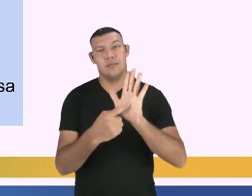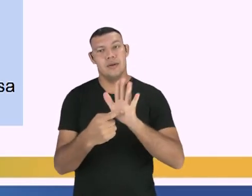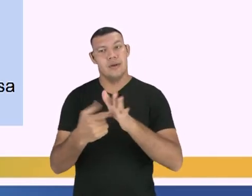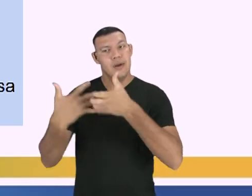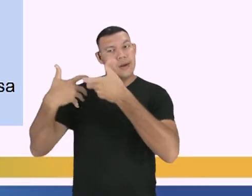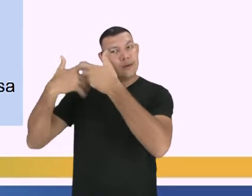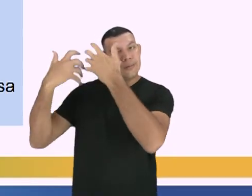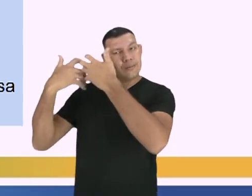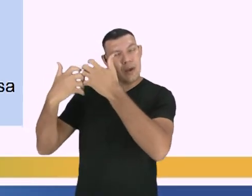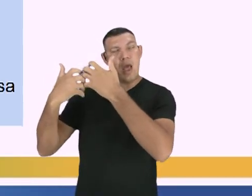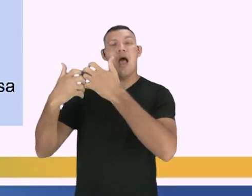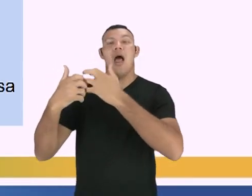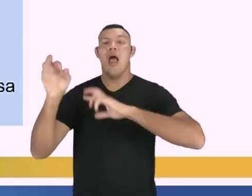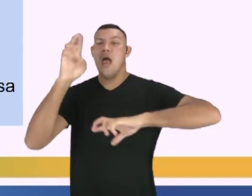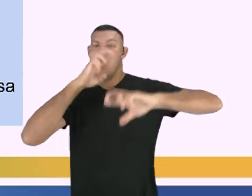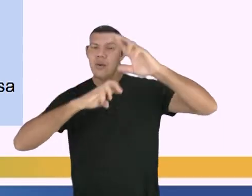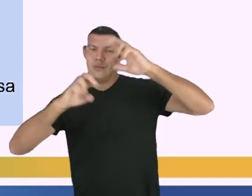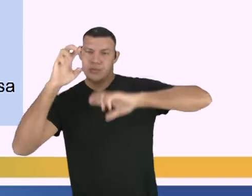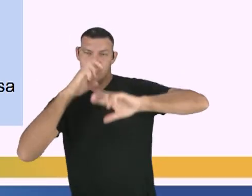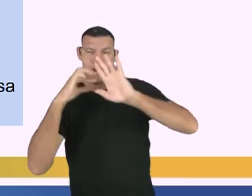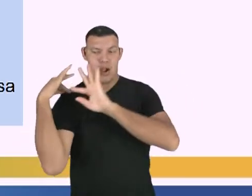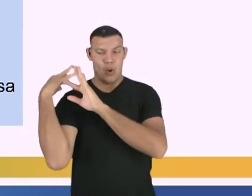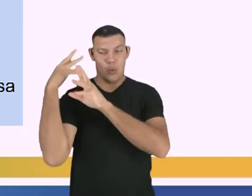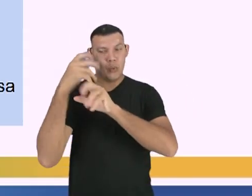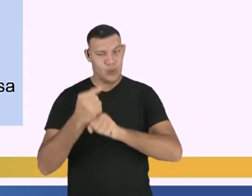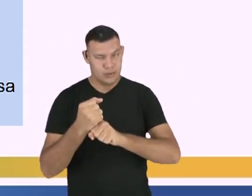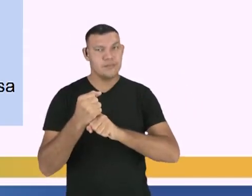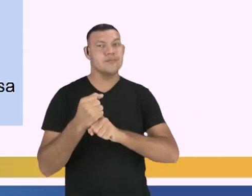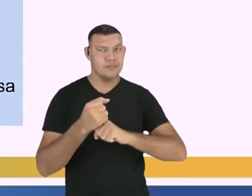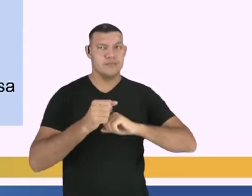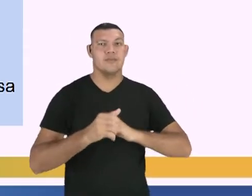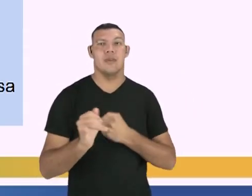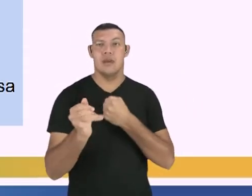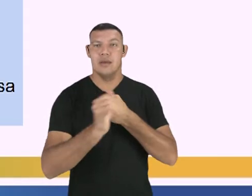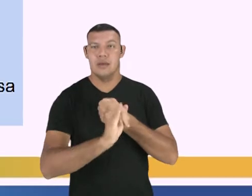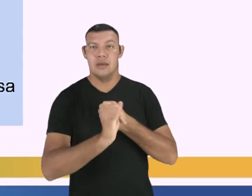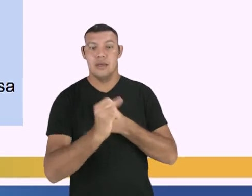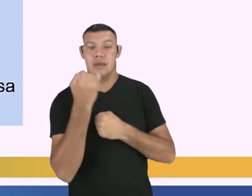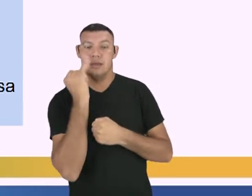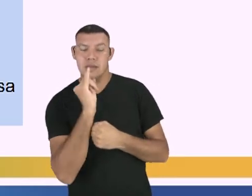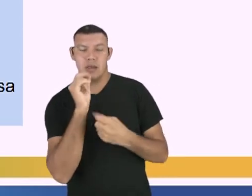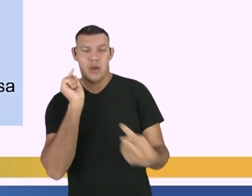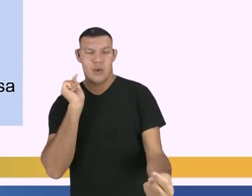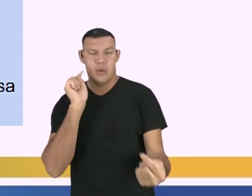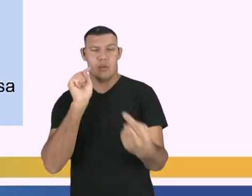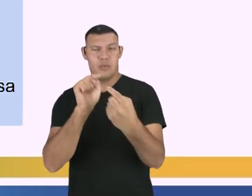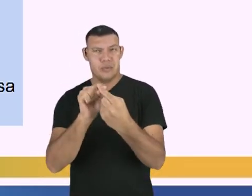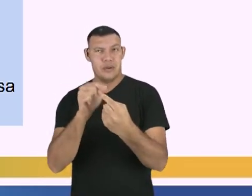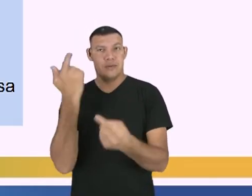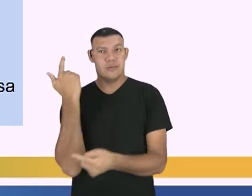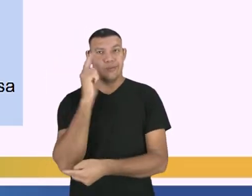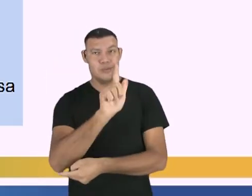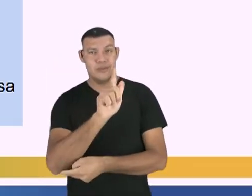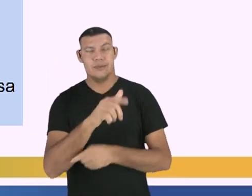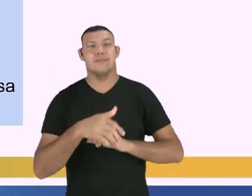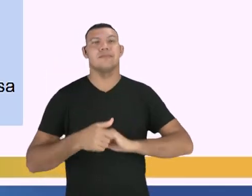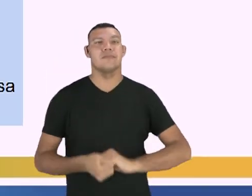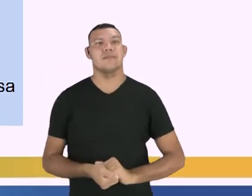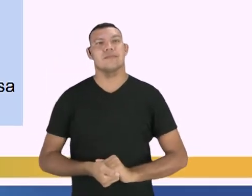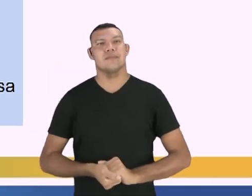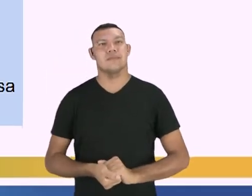vocês precisam observar ao revisar a crônica de vocês, se vocês alcançaram esse objetivo. Objetivo,